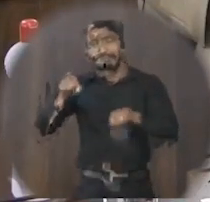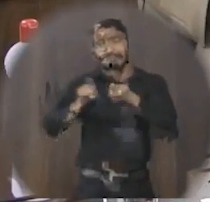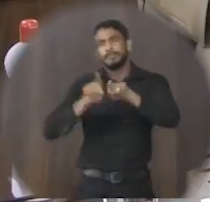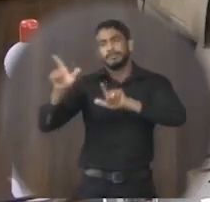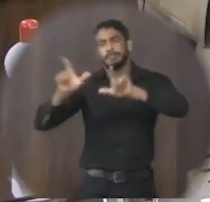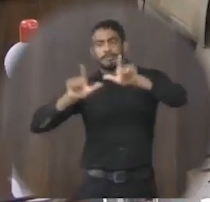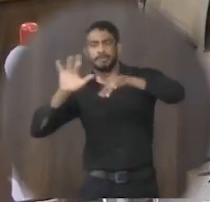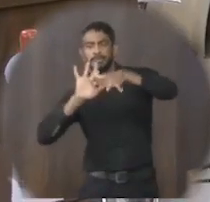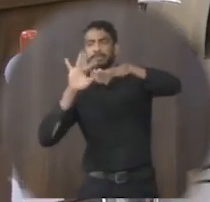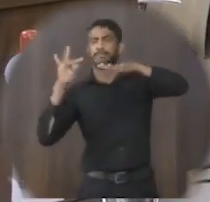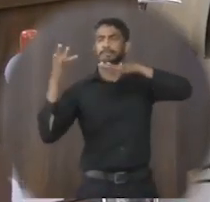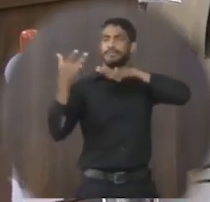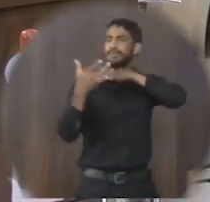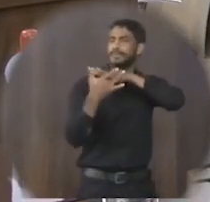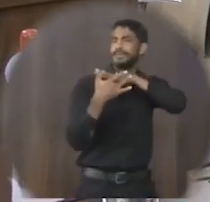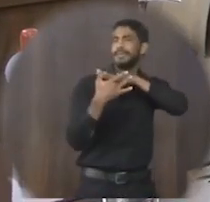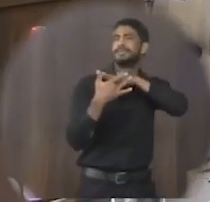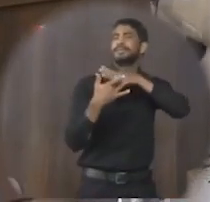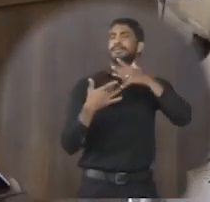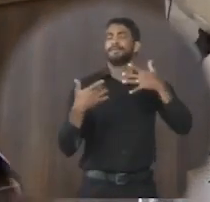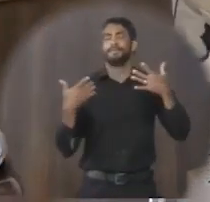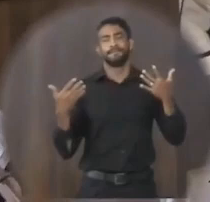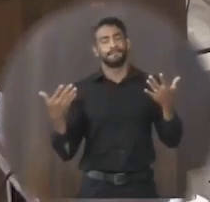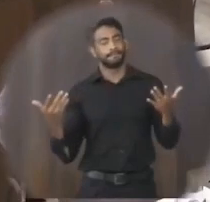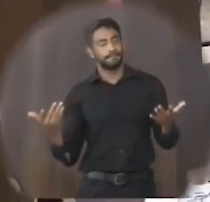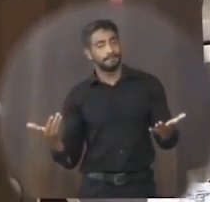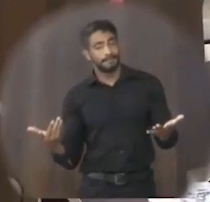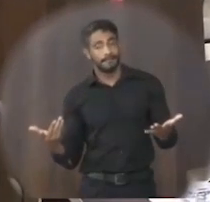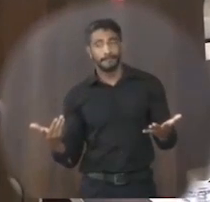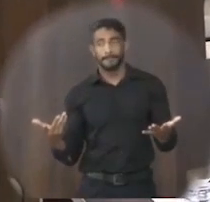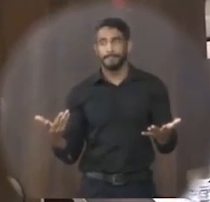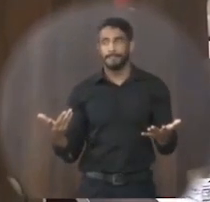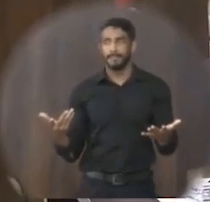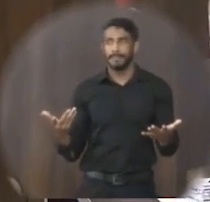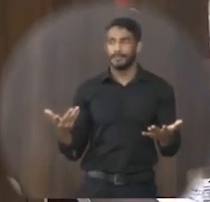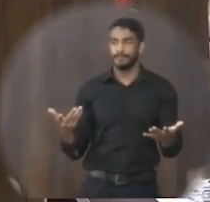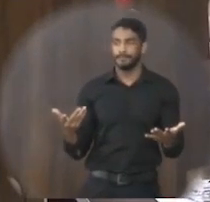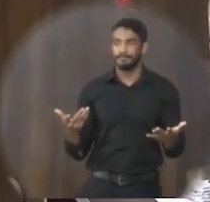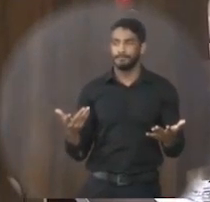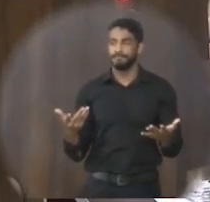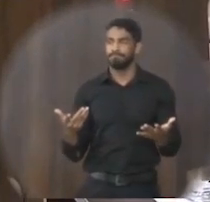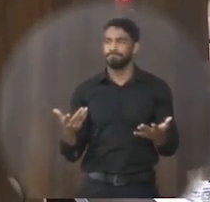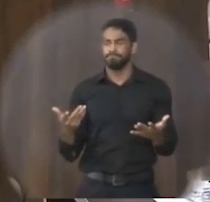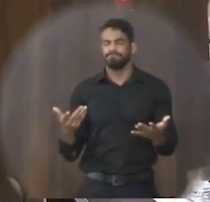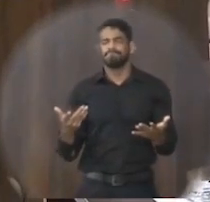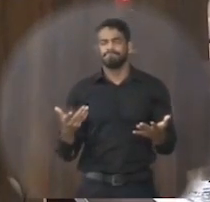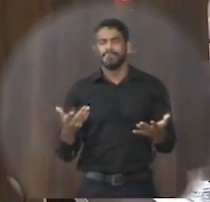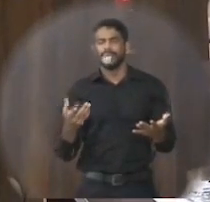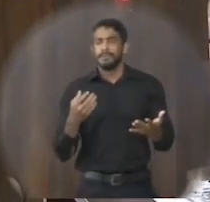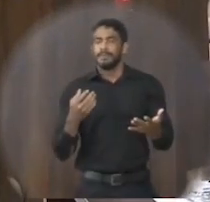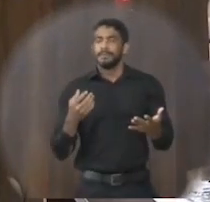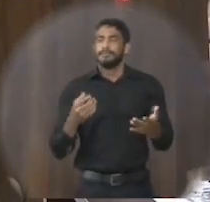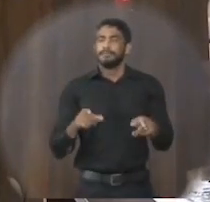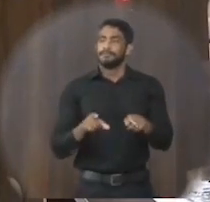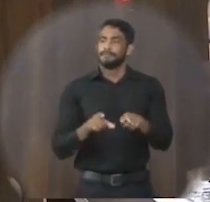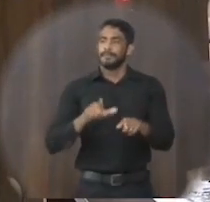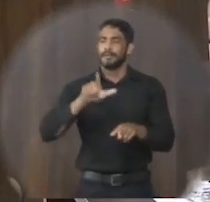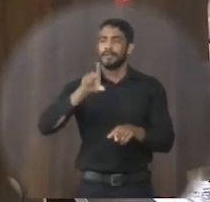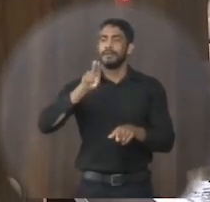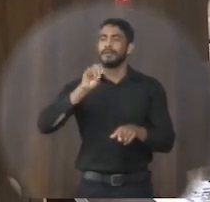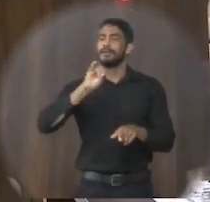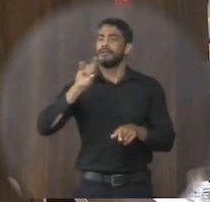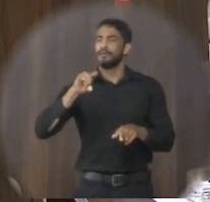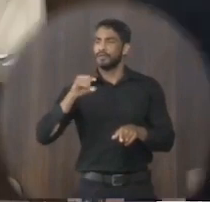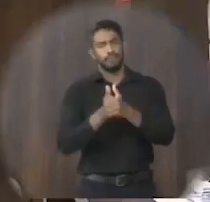acompanha pelas redes sociais e pela TV. Um bom noite especial aí ao Luiz. Luiz, eu só